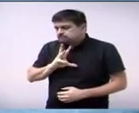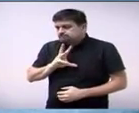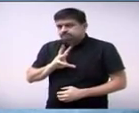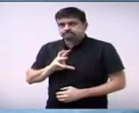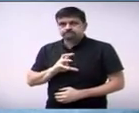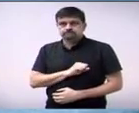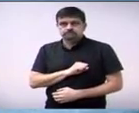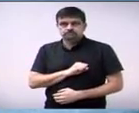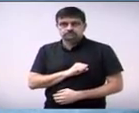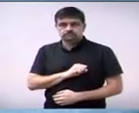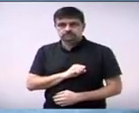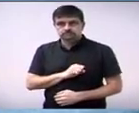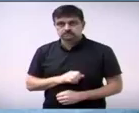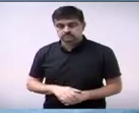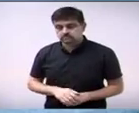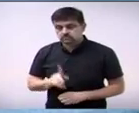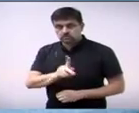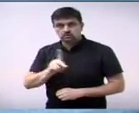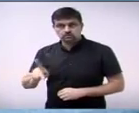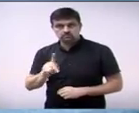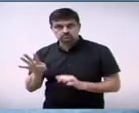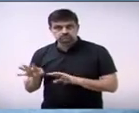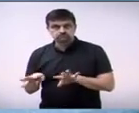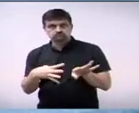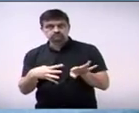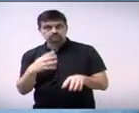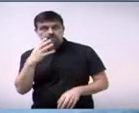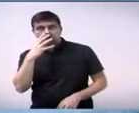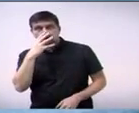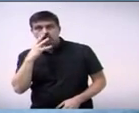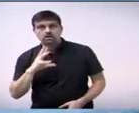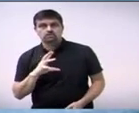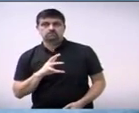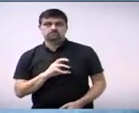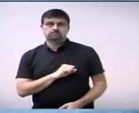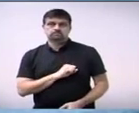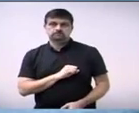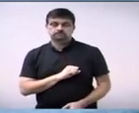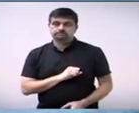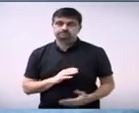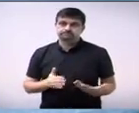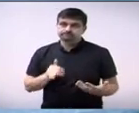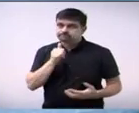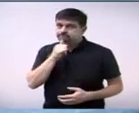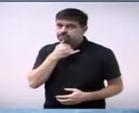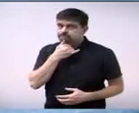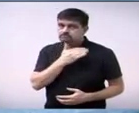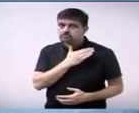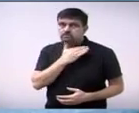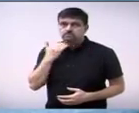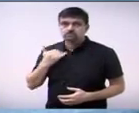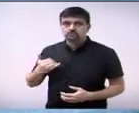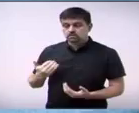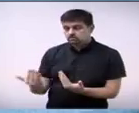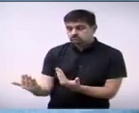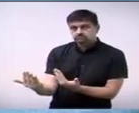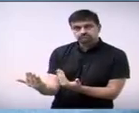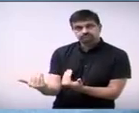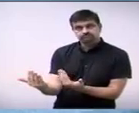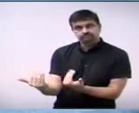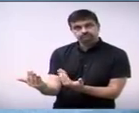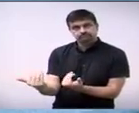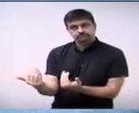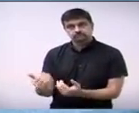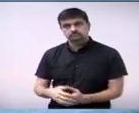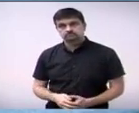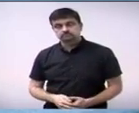meio de outros professores, uma diretora muito querida. Infelizmente, faleceu cedo. E acho